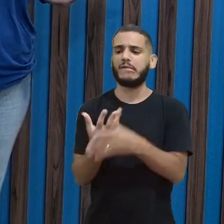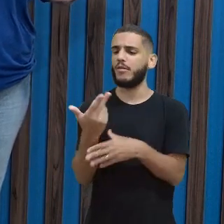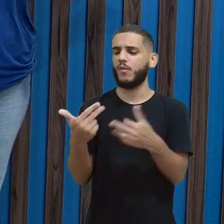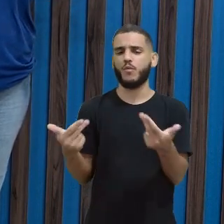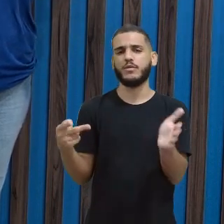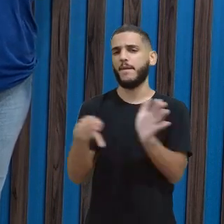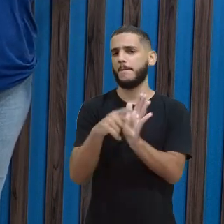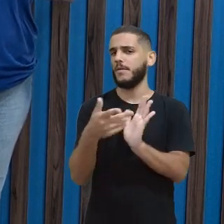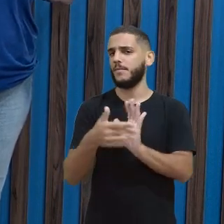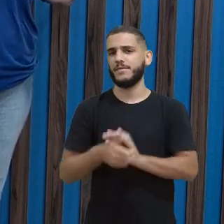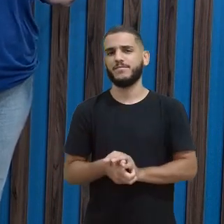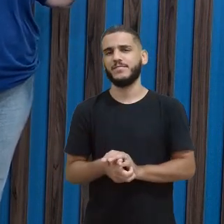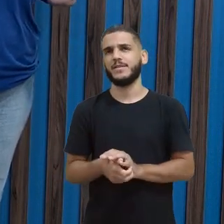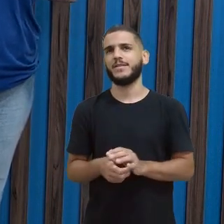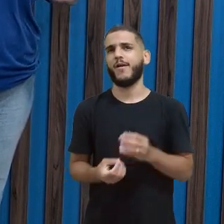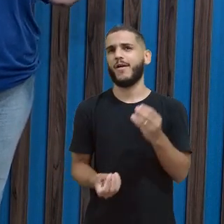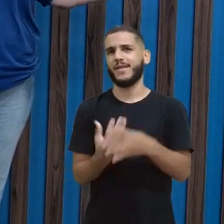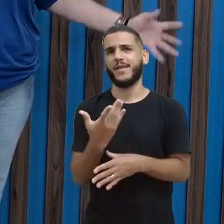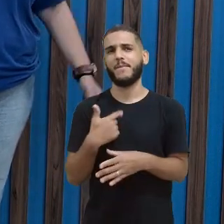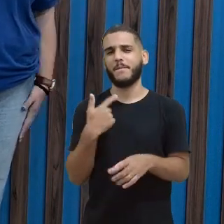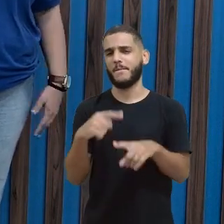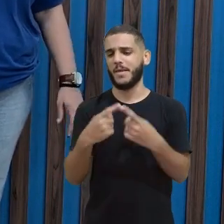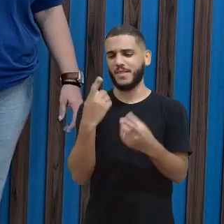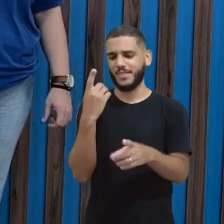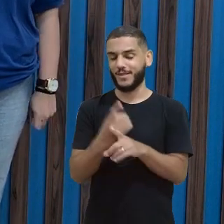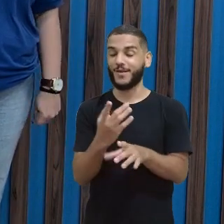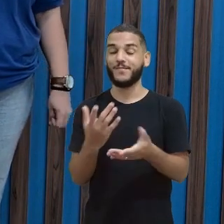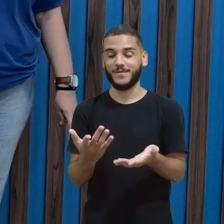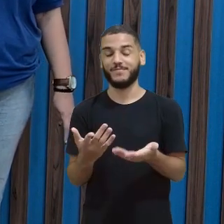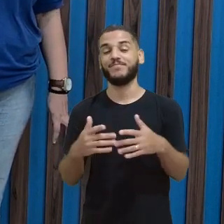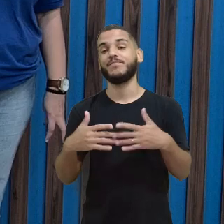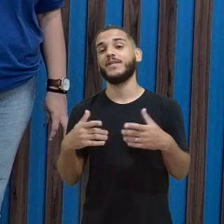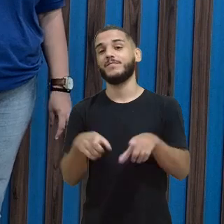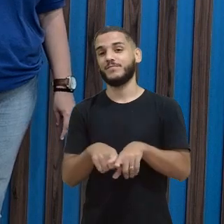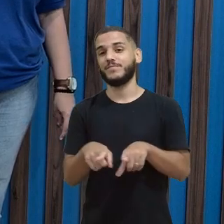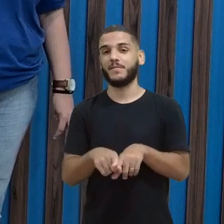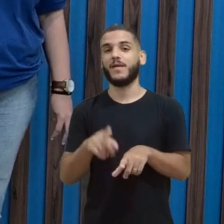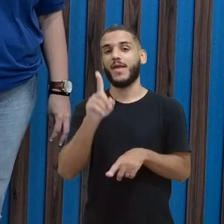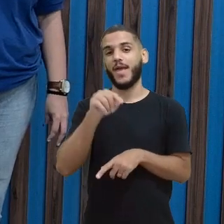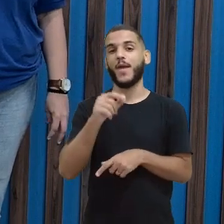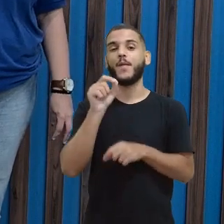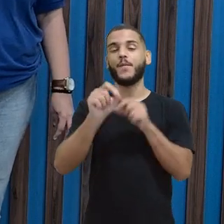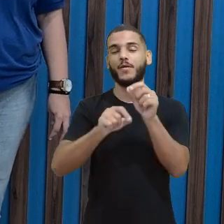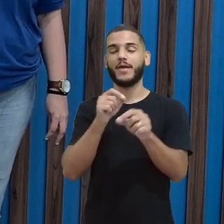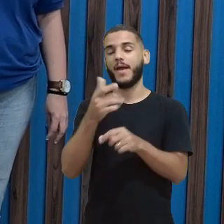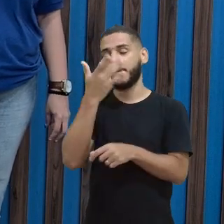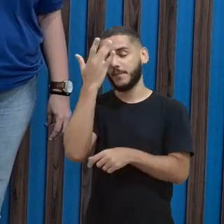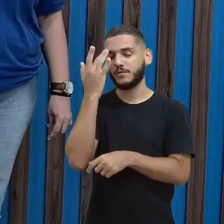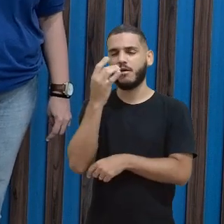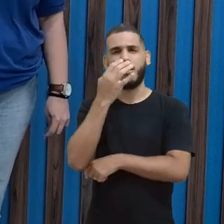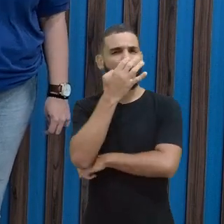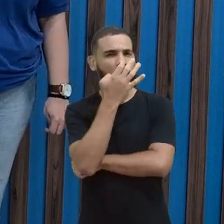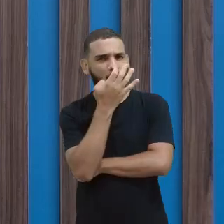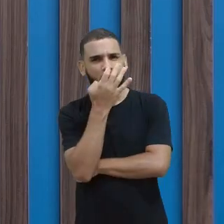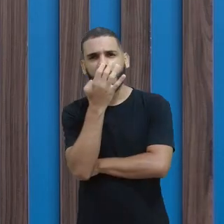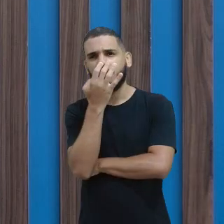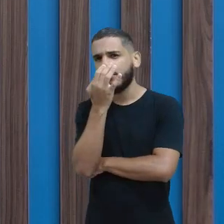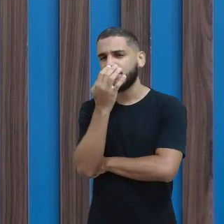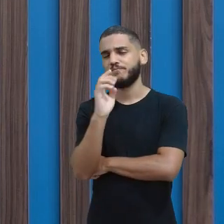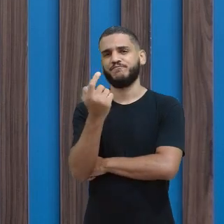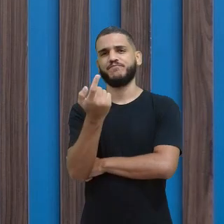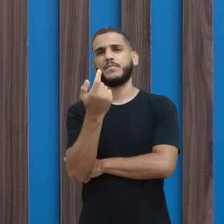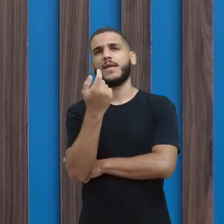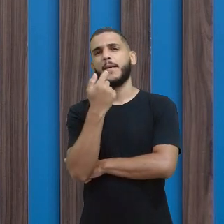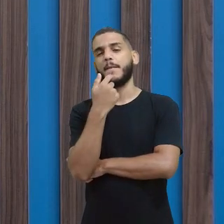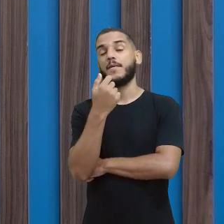não inventar, né. A coisa já existe. Já existe. descobrir, né. É a questão, Carol, é do observador, né. Como você diz, estamos tão